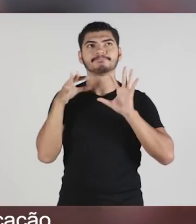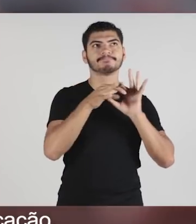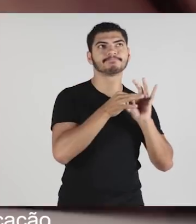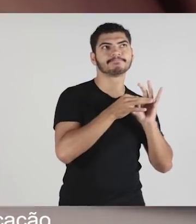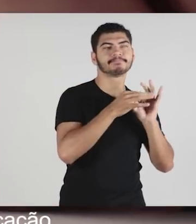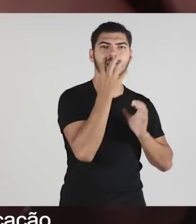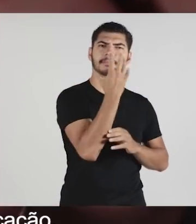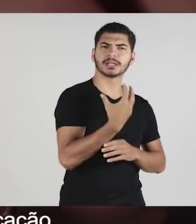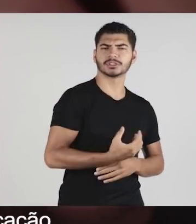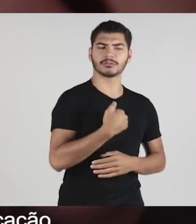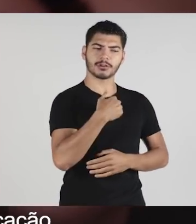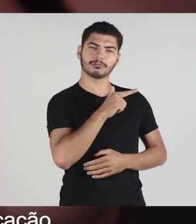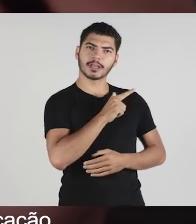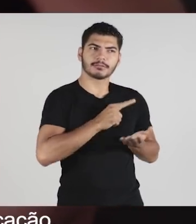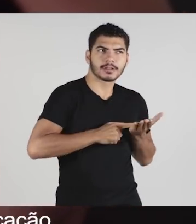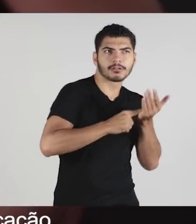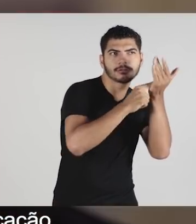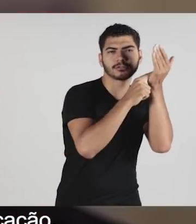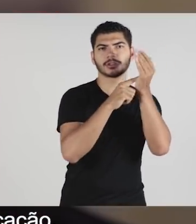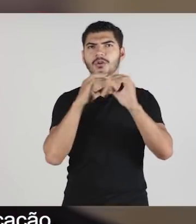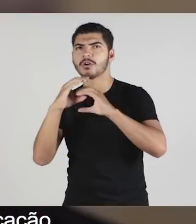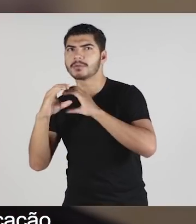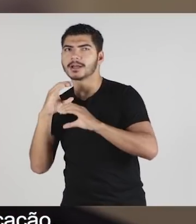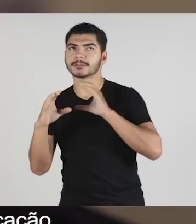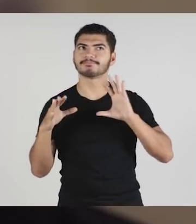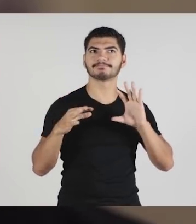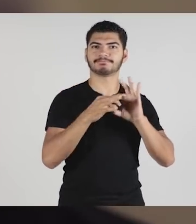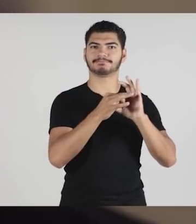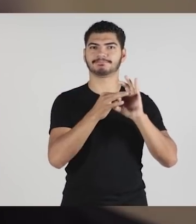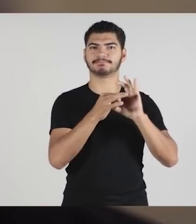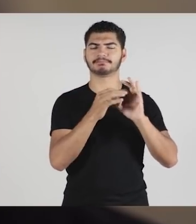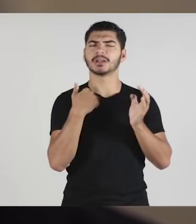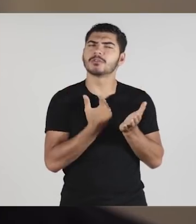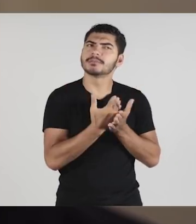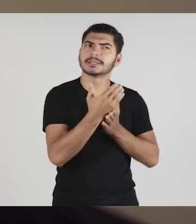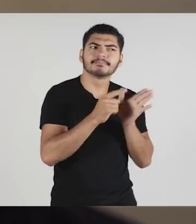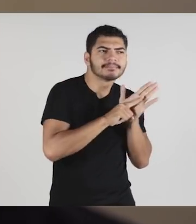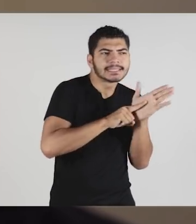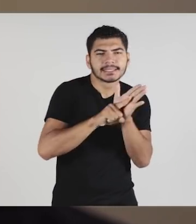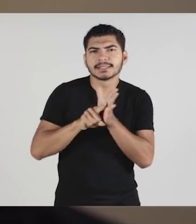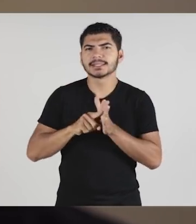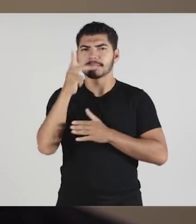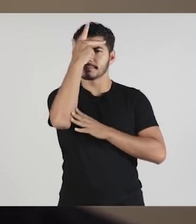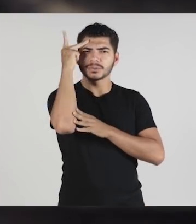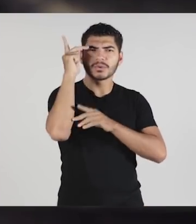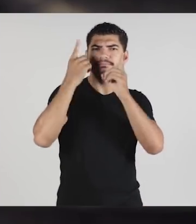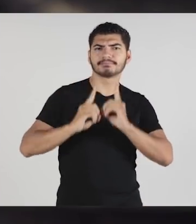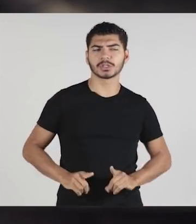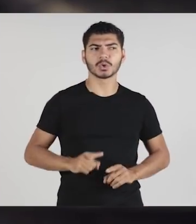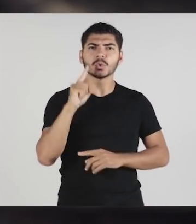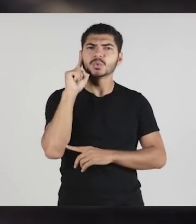unindo duas paixões que eu sempre tive, que é tecnologia e comunicação. Eu comecei a precisar sobre pessoas com deficiência.